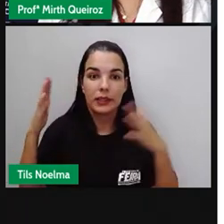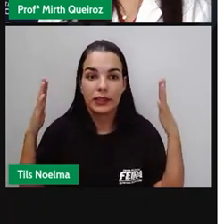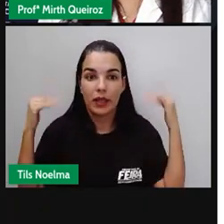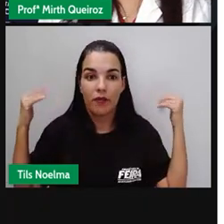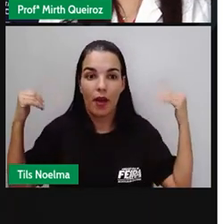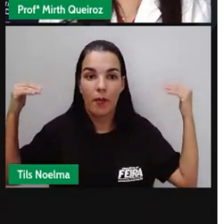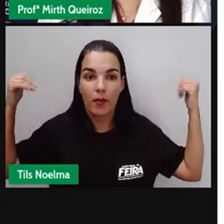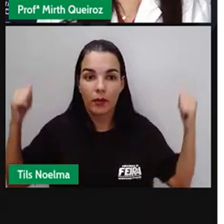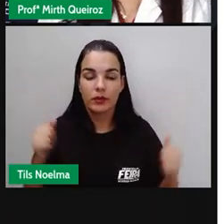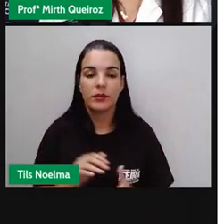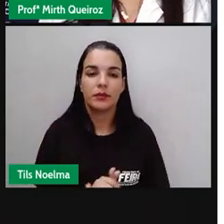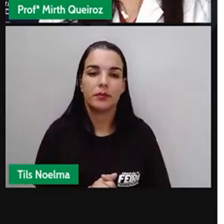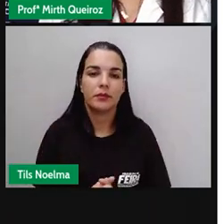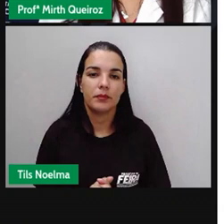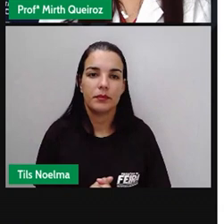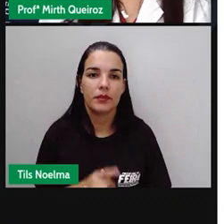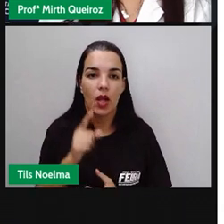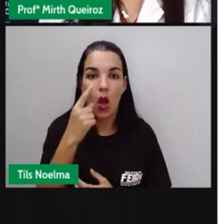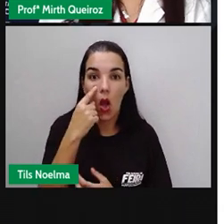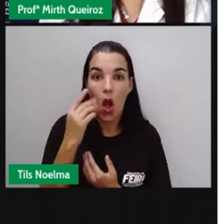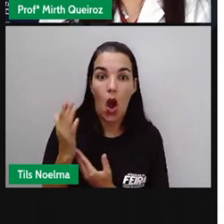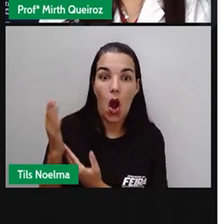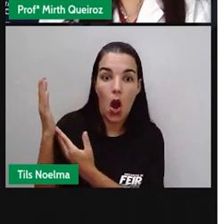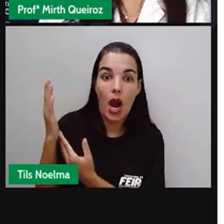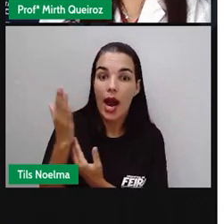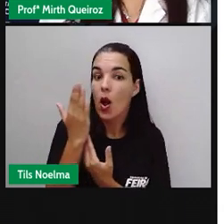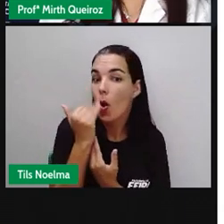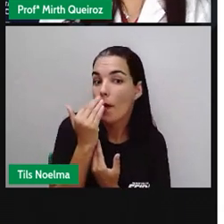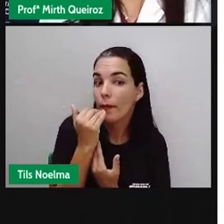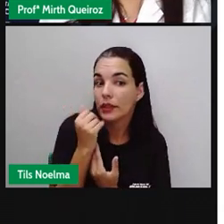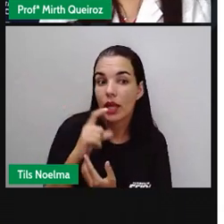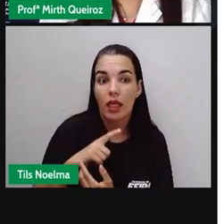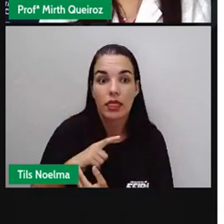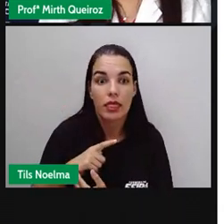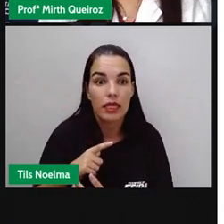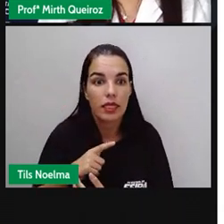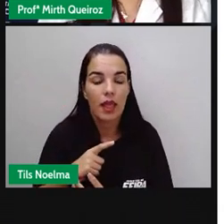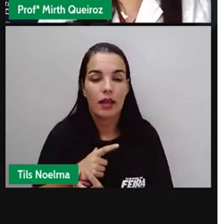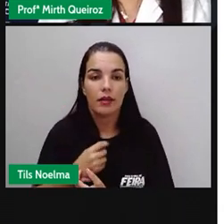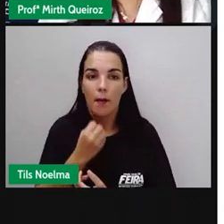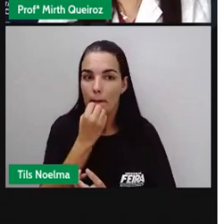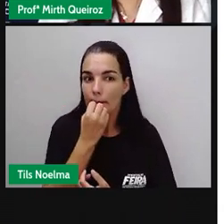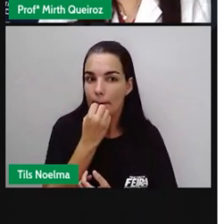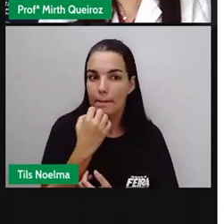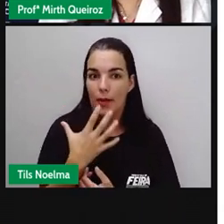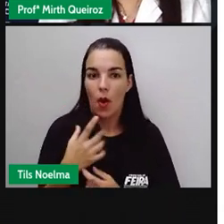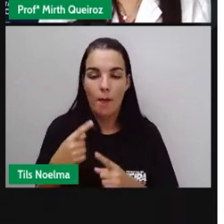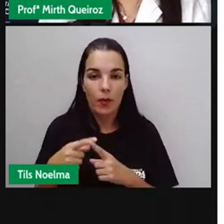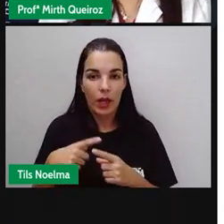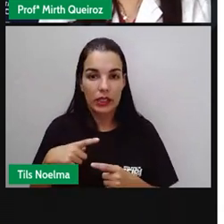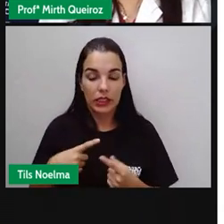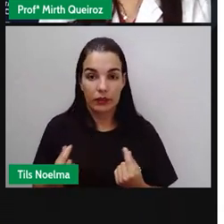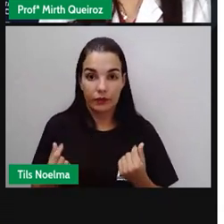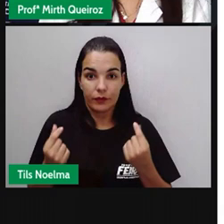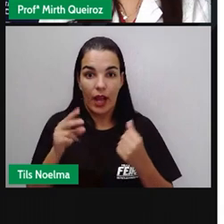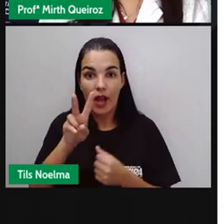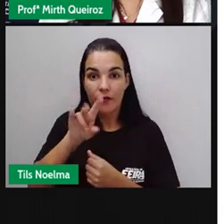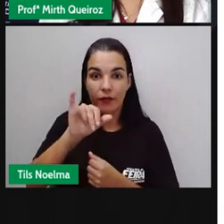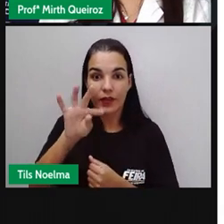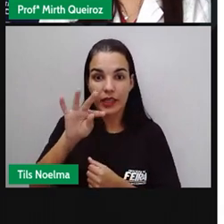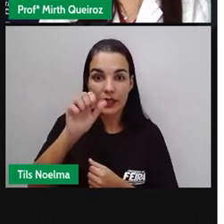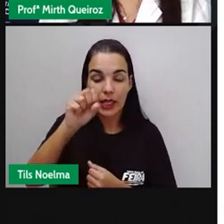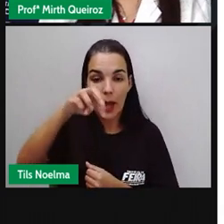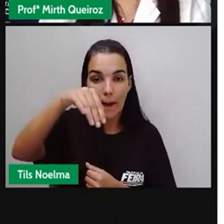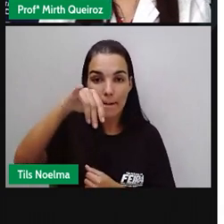é o champignon, né? Os cogumelos comestíveis são nutritivos por serem ricos em vitaminas e sais